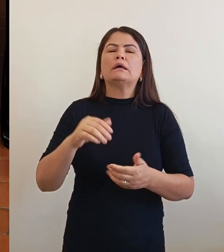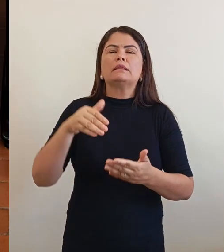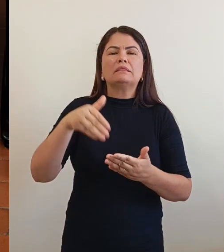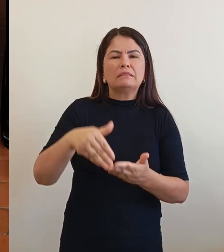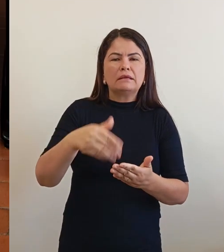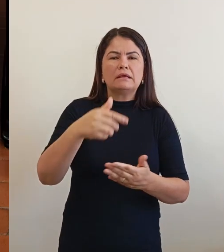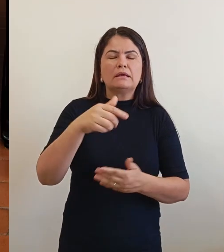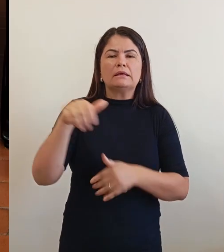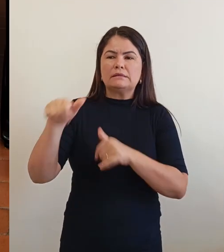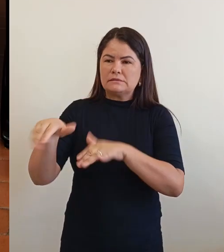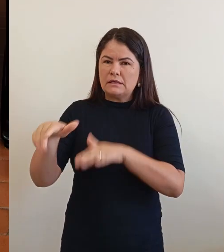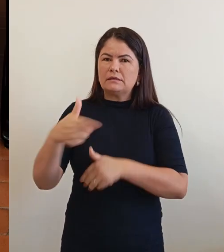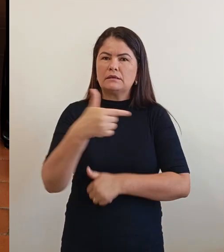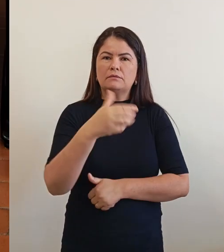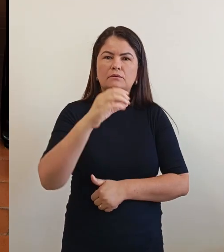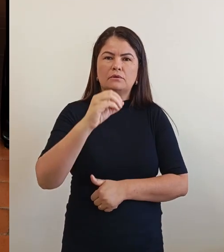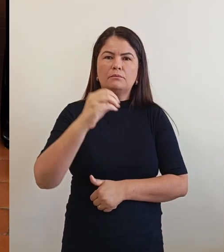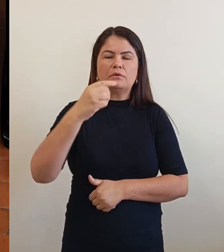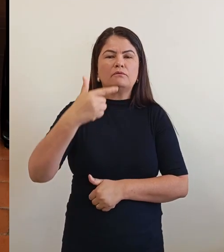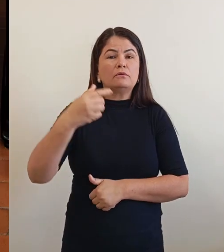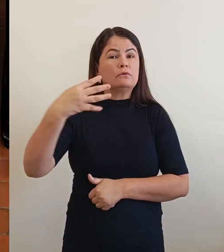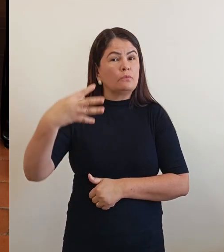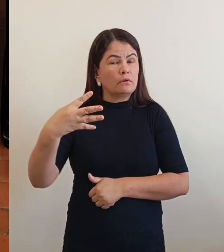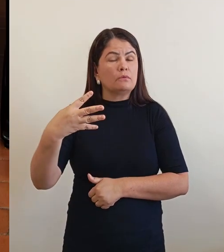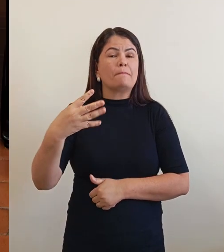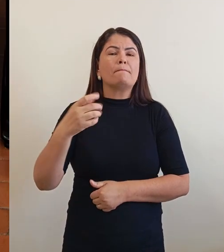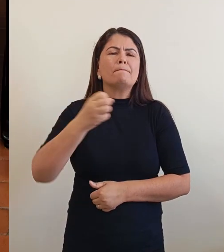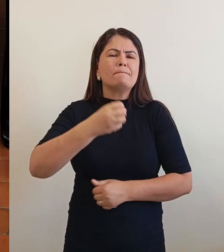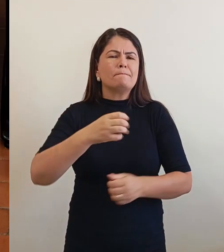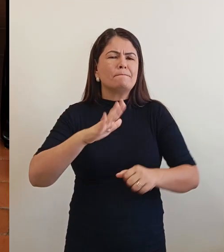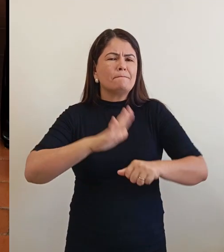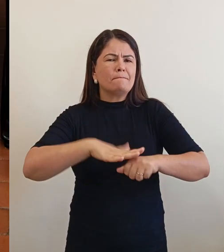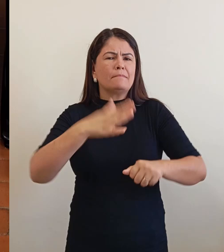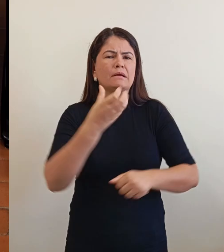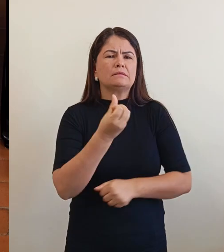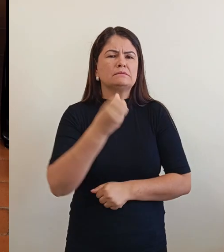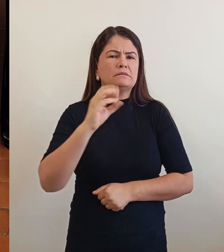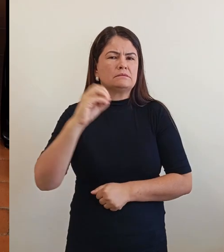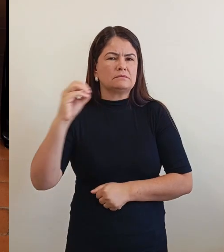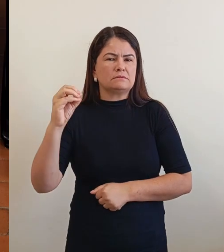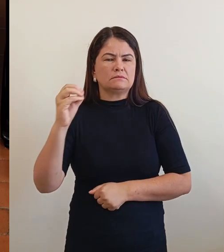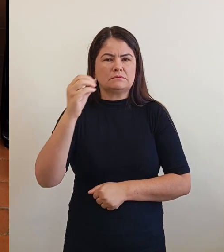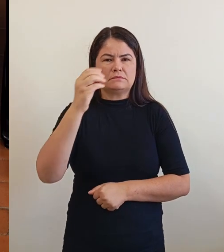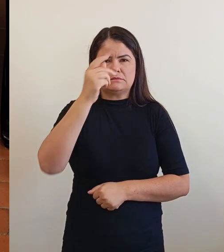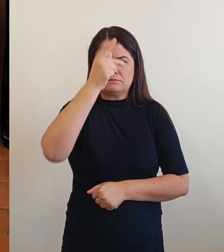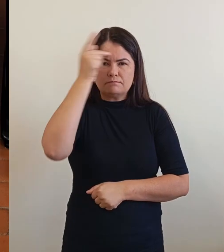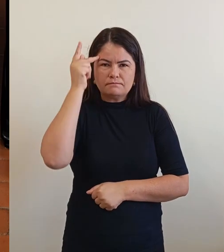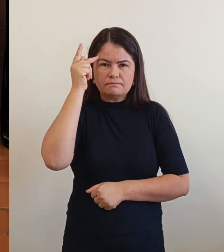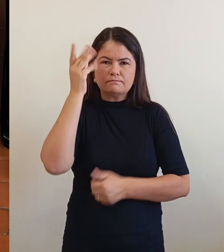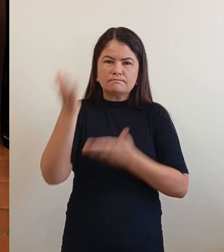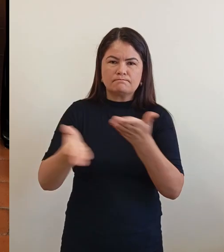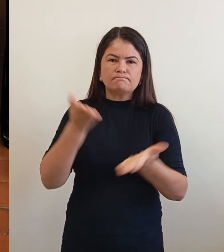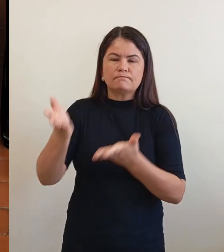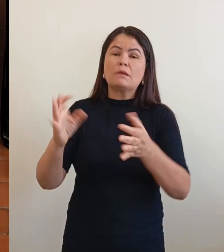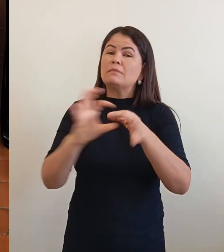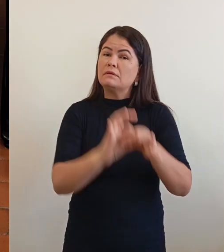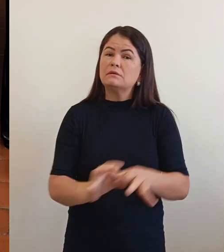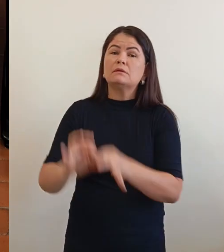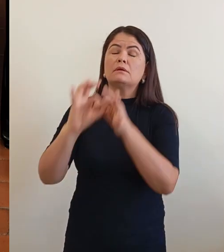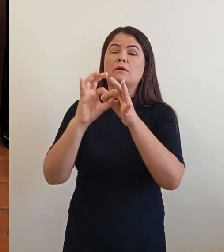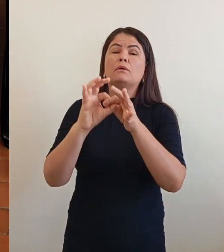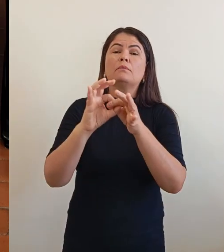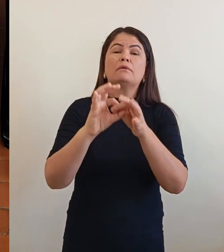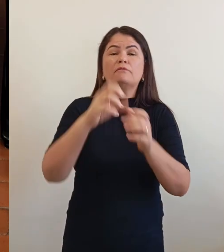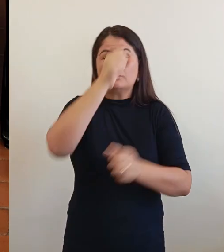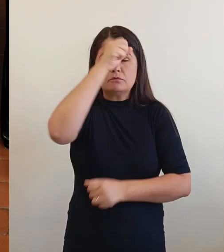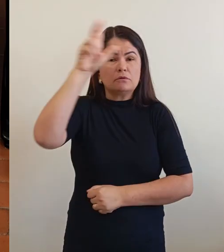Que tipo de parceria estaria disposto a realizar com a Prefeitura de Goiás e o MPJ para melhorar o atendimento